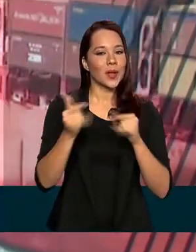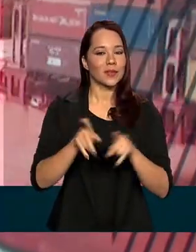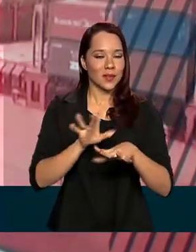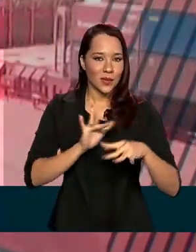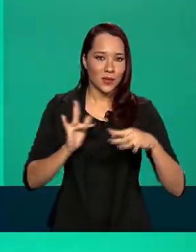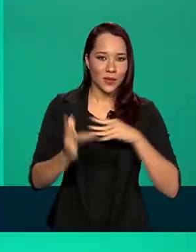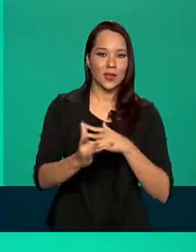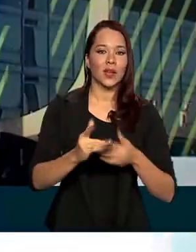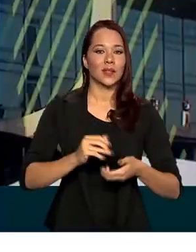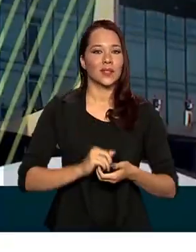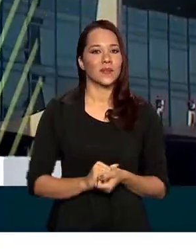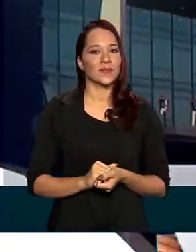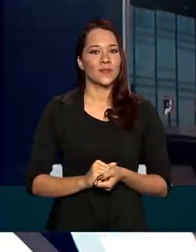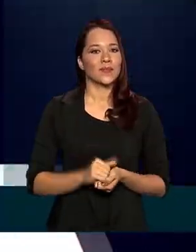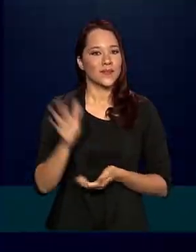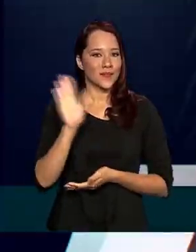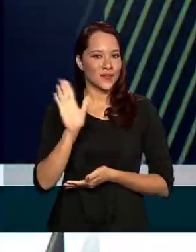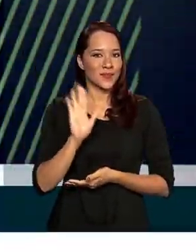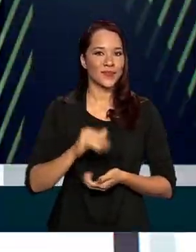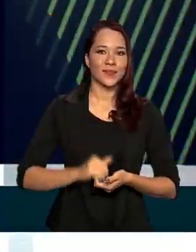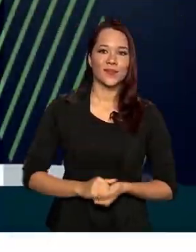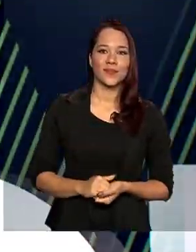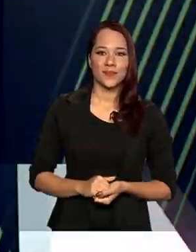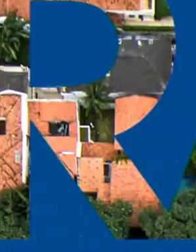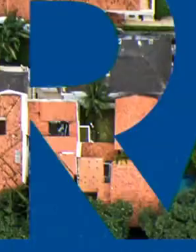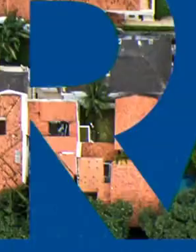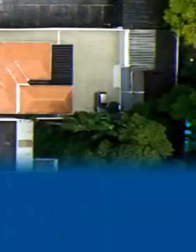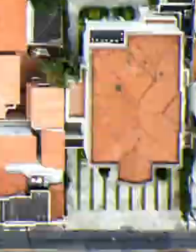também as nossas redes sociais. Até amanhã. Tchau.